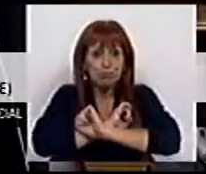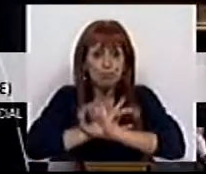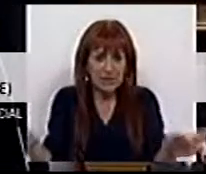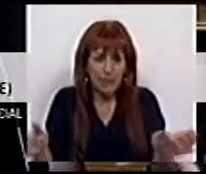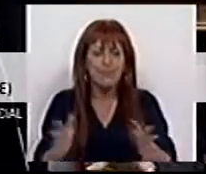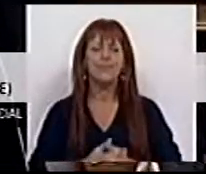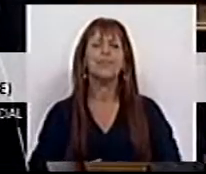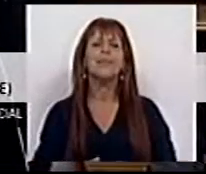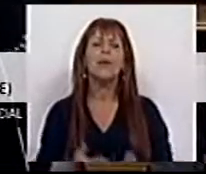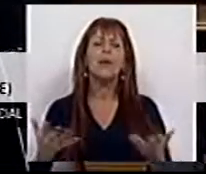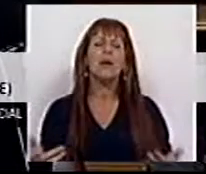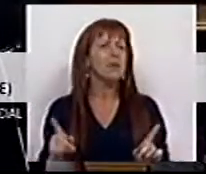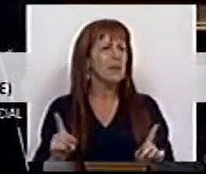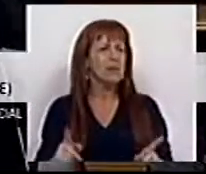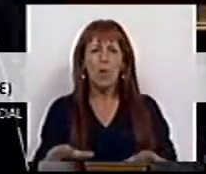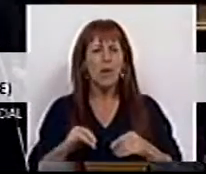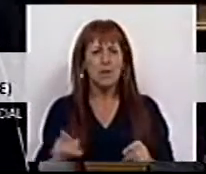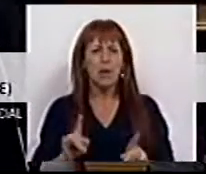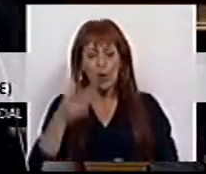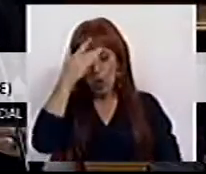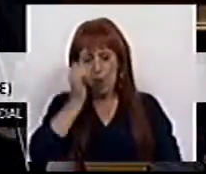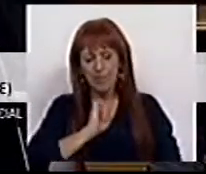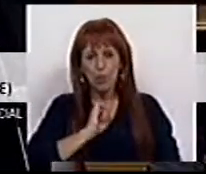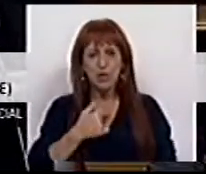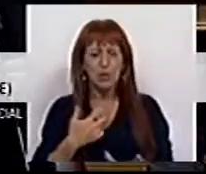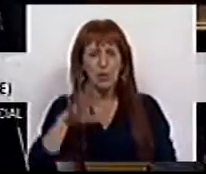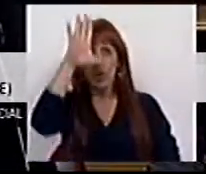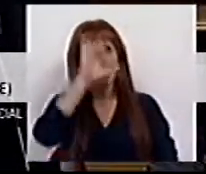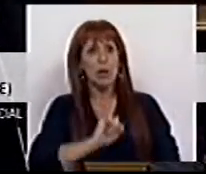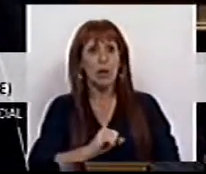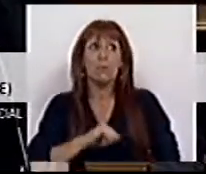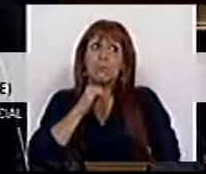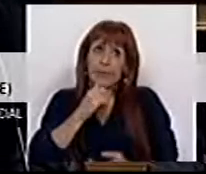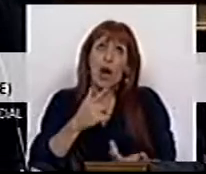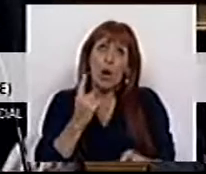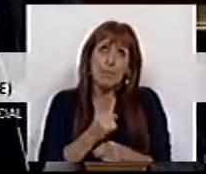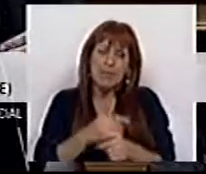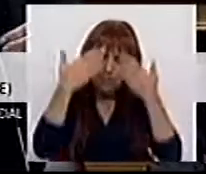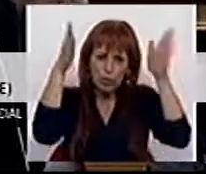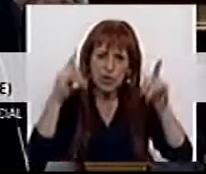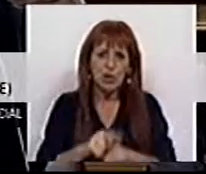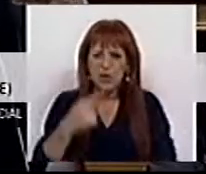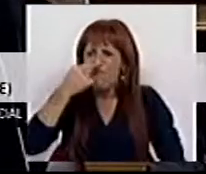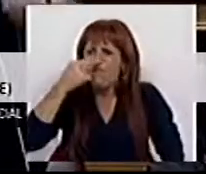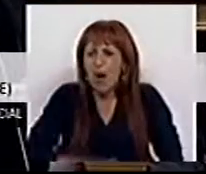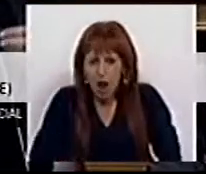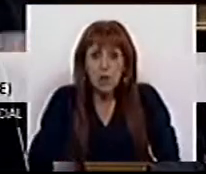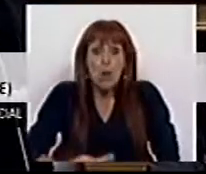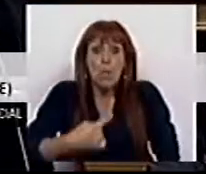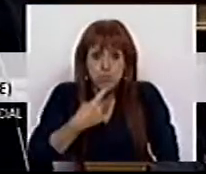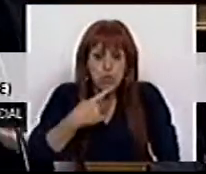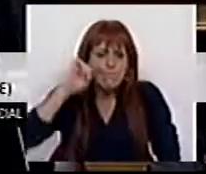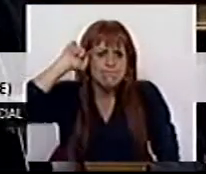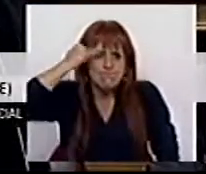nada. Não é aceitável, do nosso ponto de vista, num Estado ainda democrático, que um falhanço tão